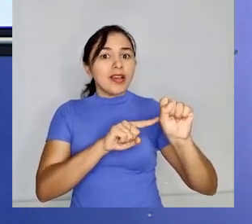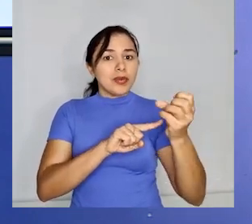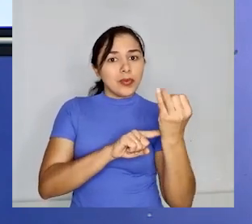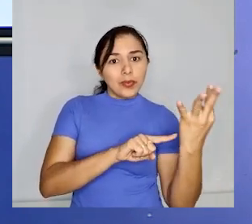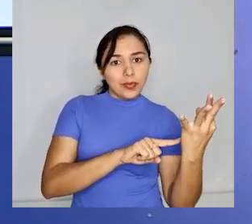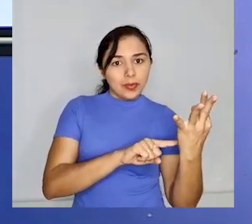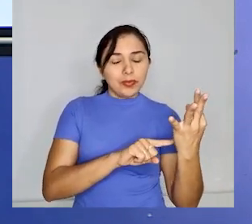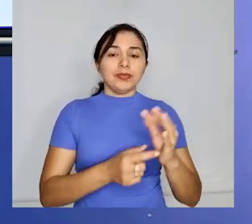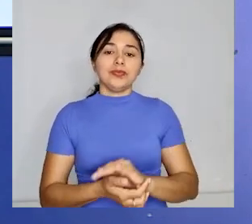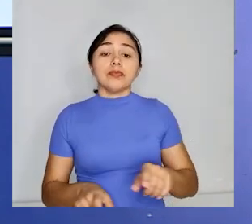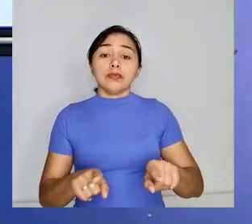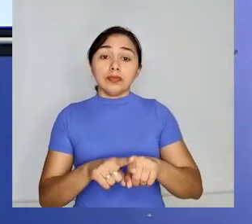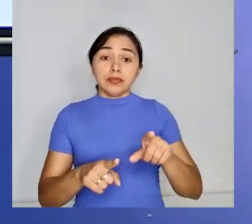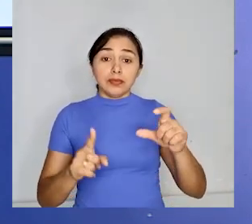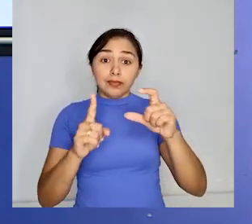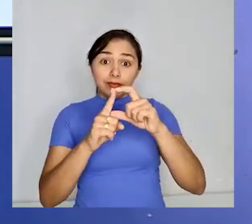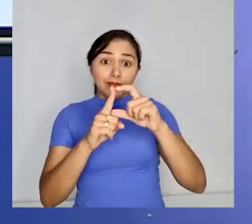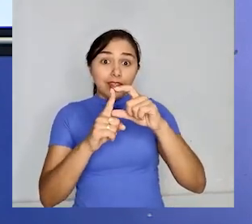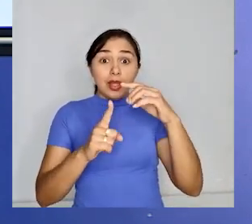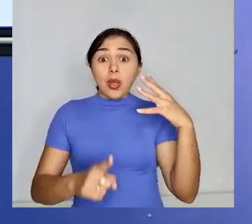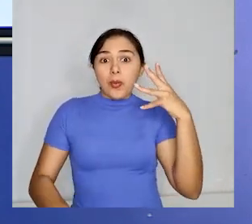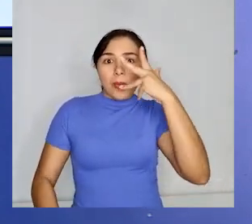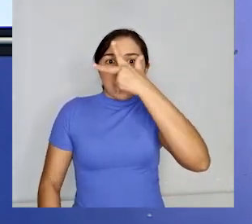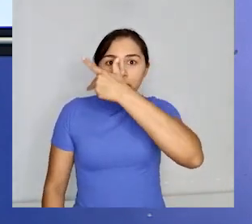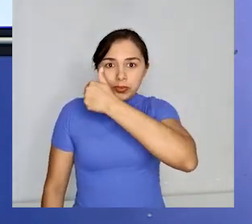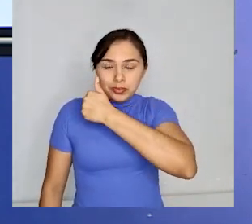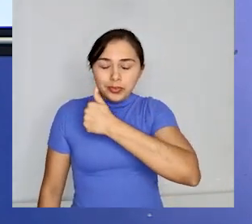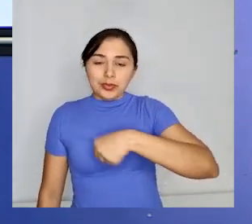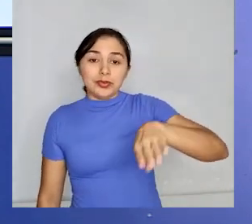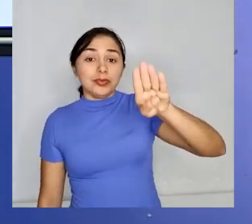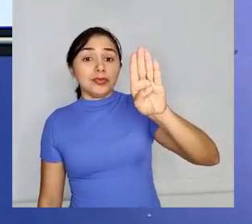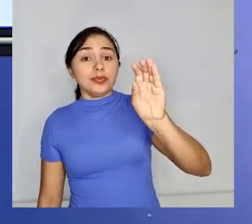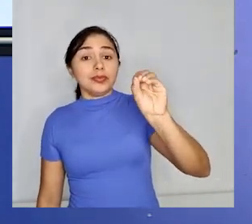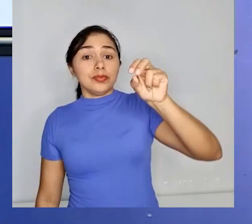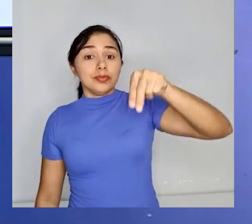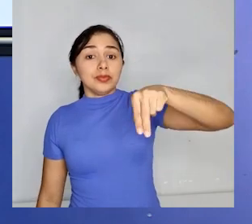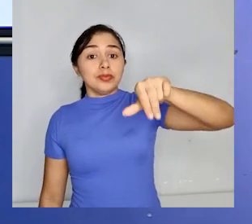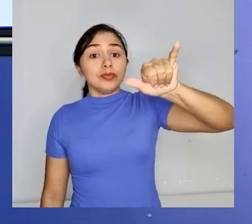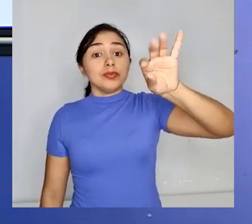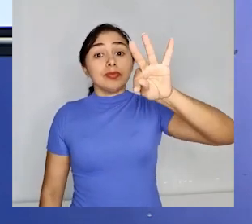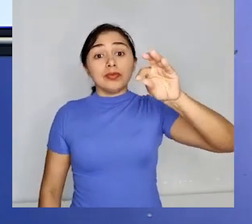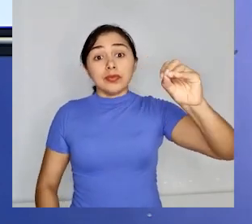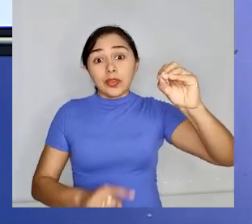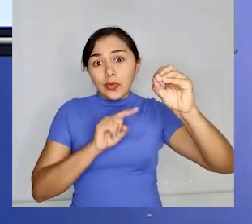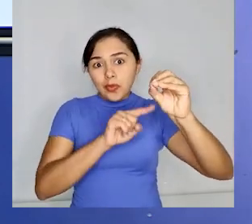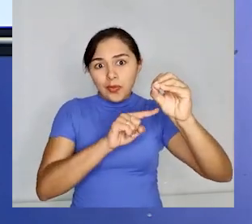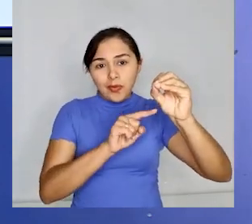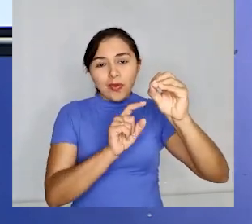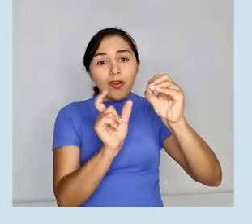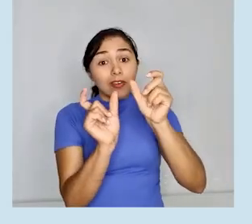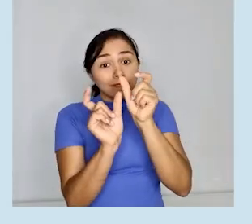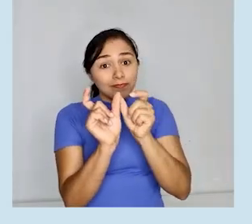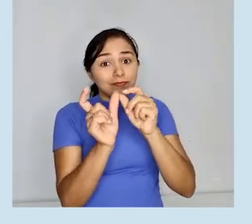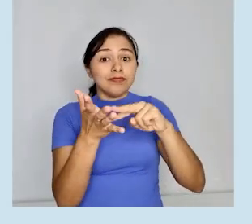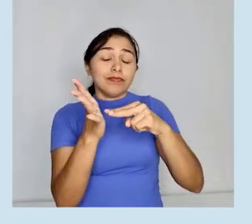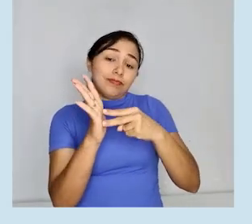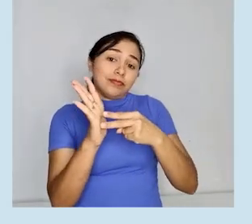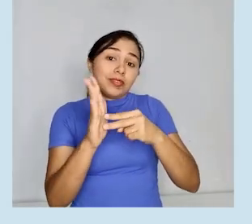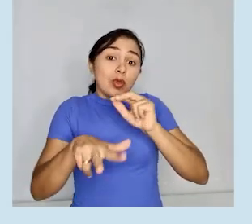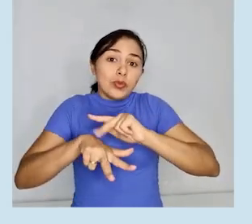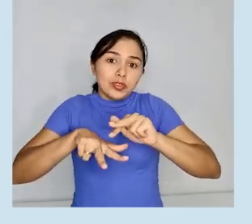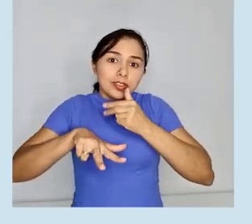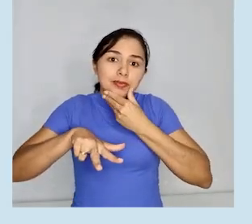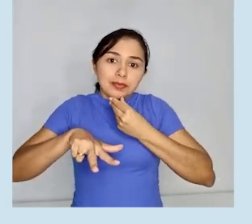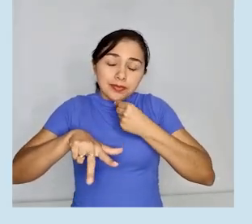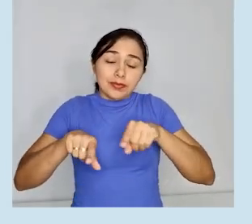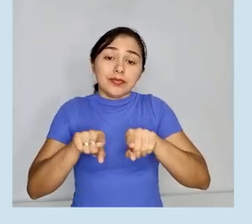Temos a palavra bonito, que tem a desinência de gênero o, indicando que ela está no masculino. E temos a palavra